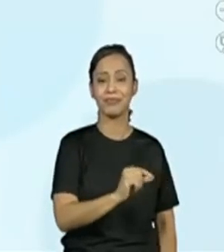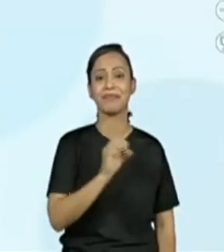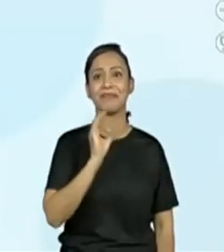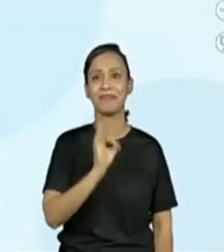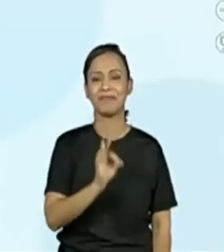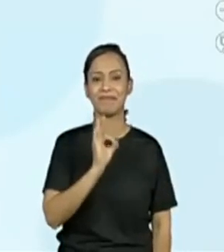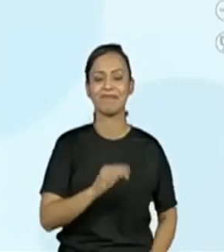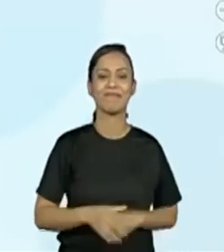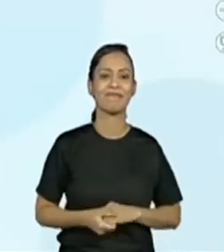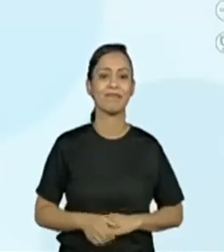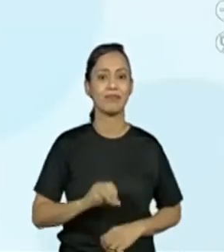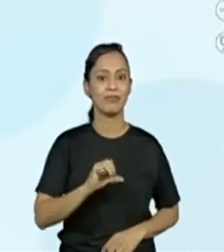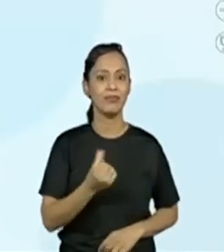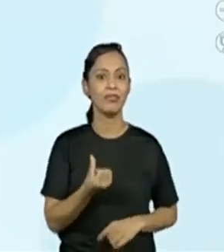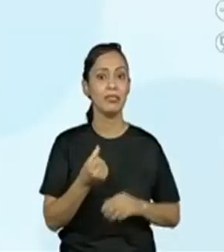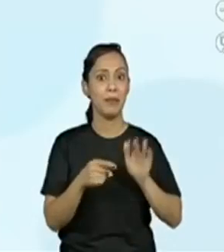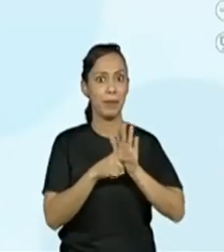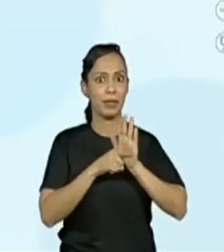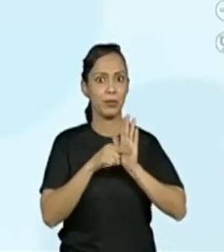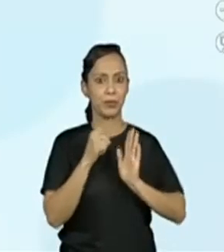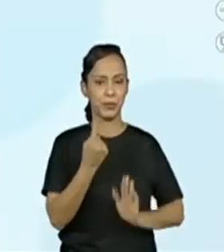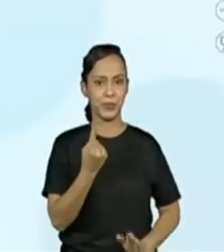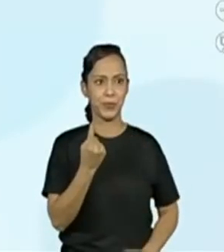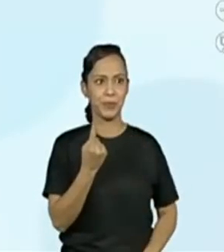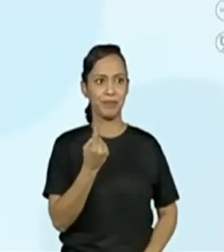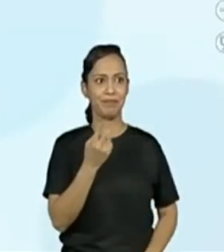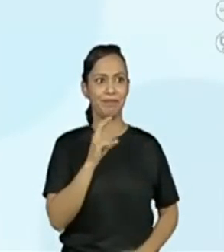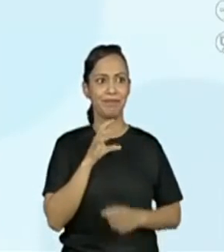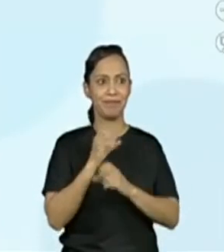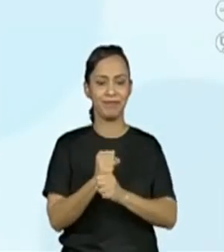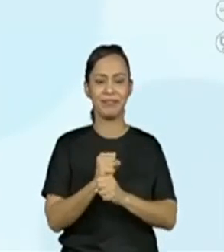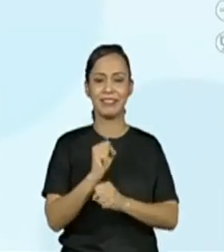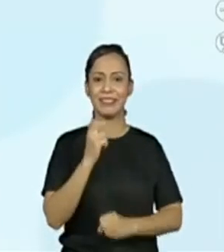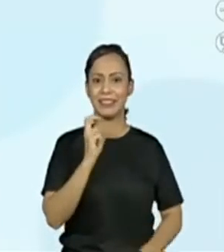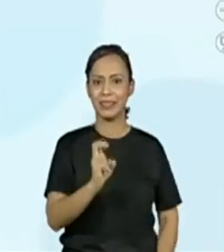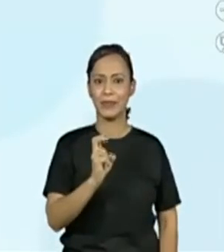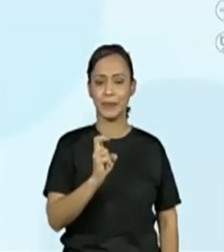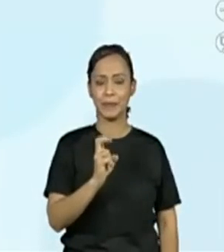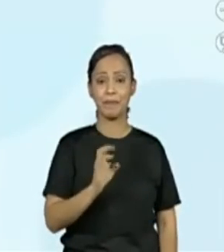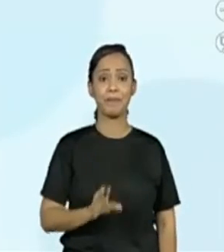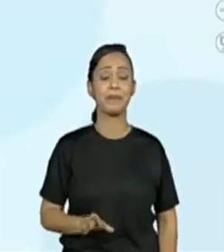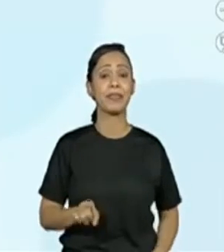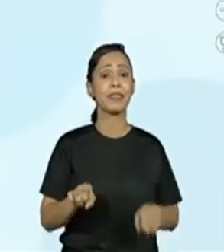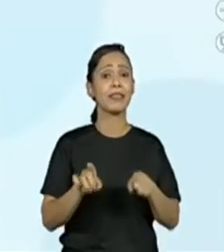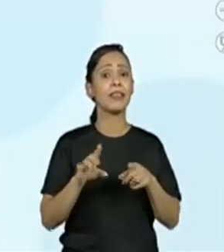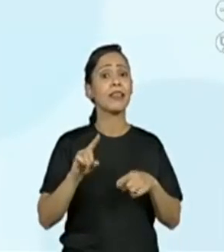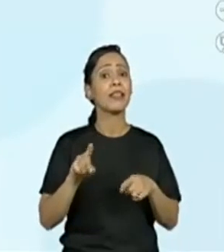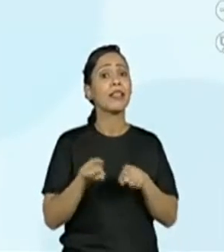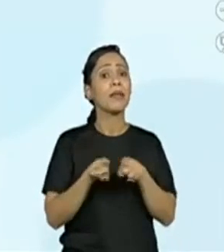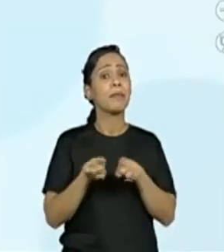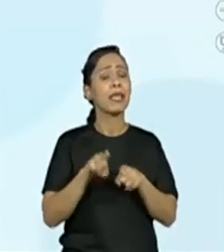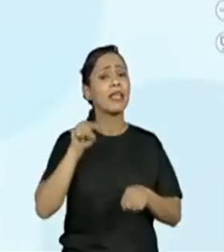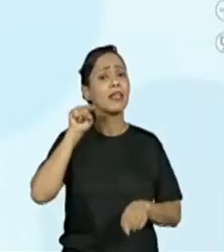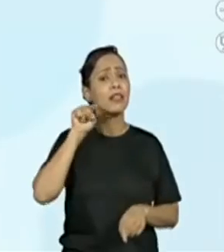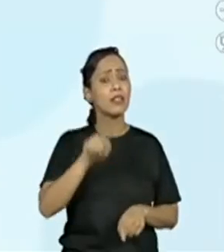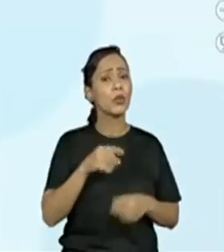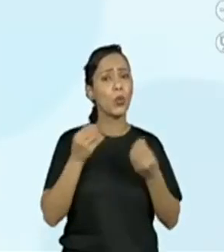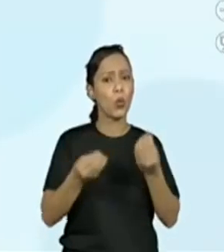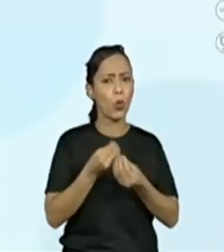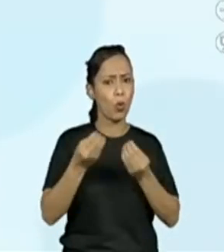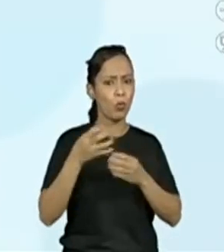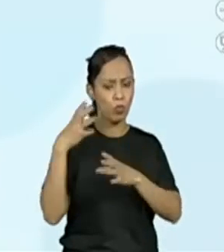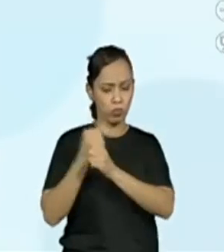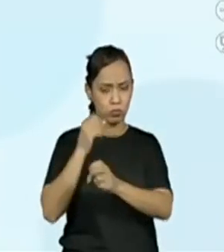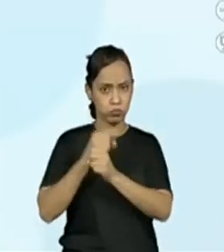5. Exato. Então, gente confere na próxima tela. Lembrando que essa sequência, dessa sequência, a gente está